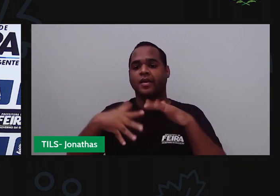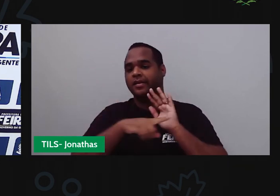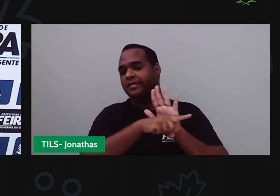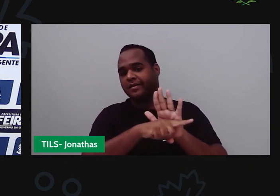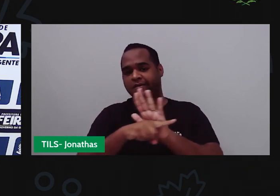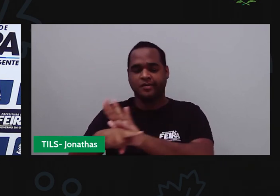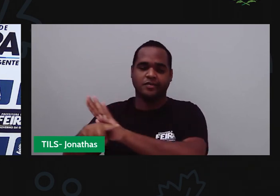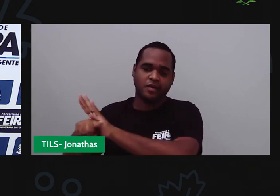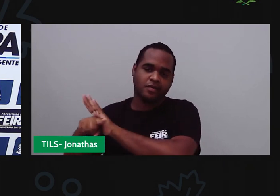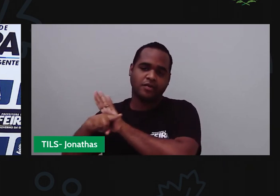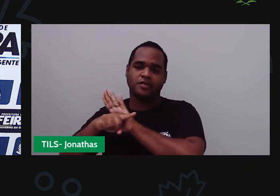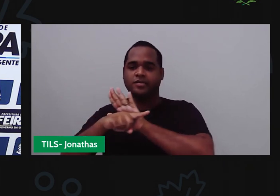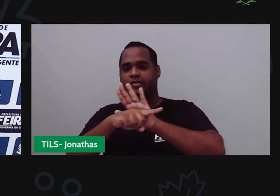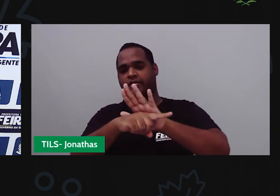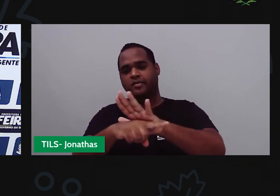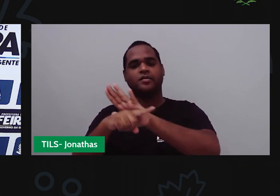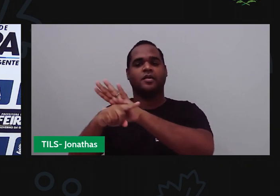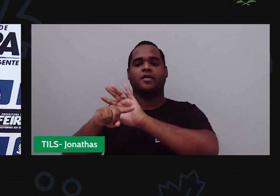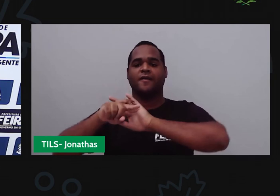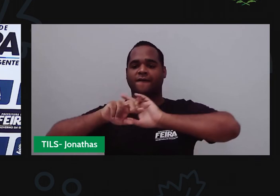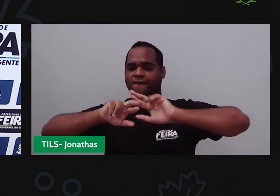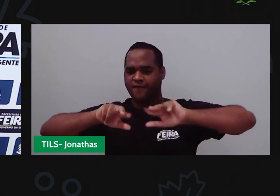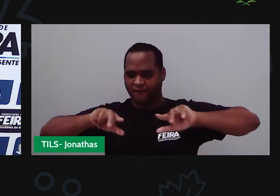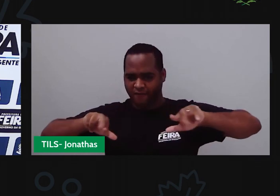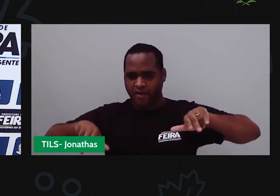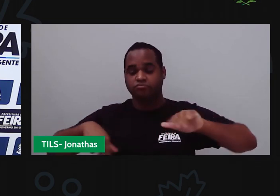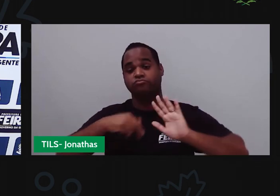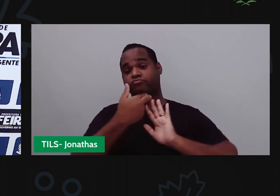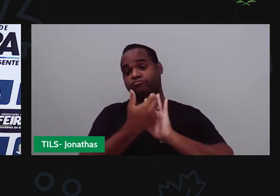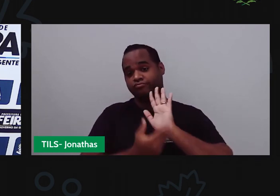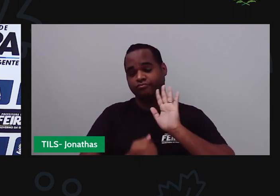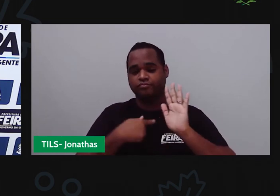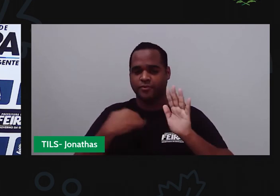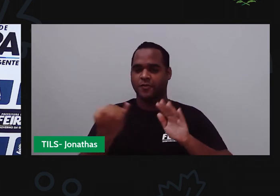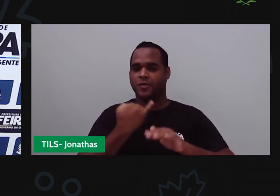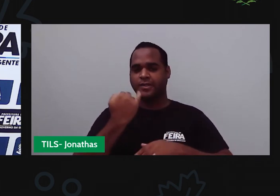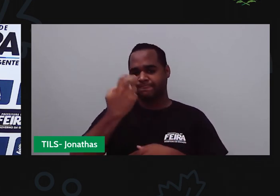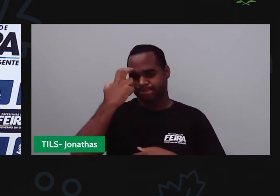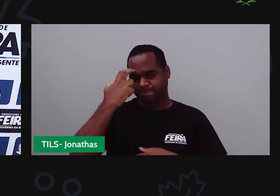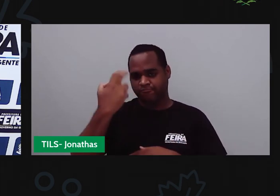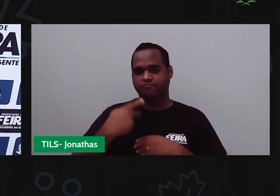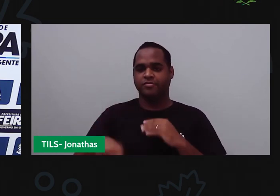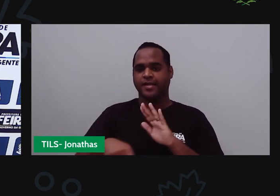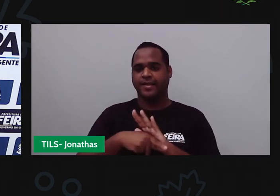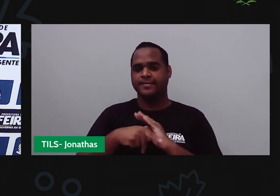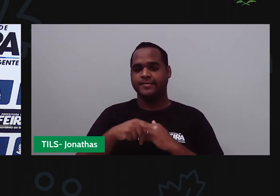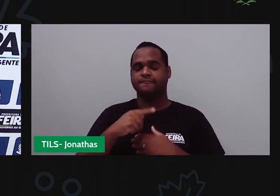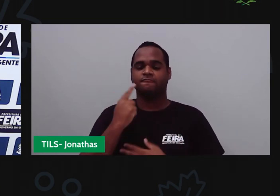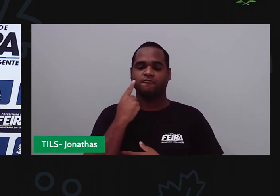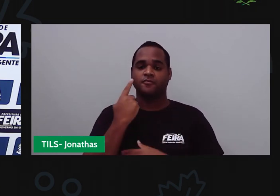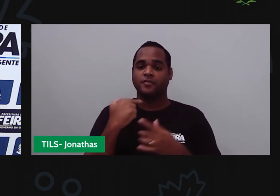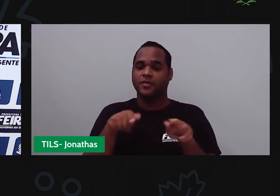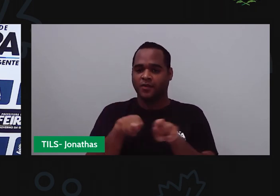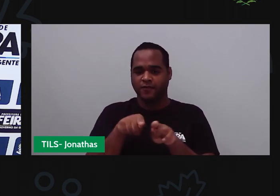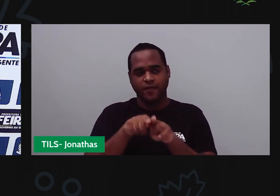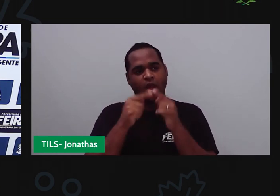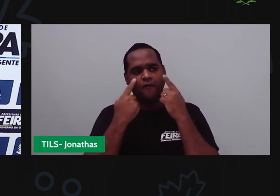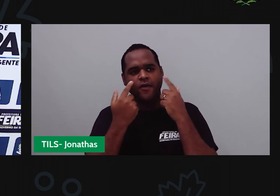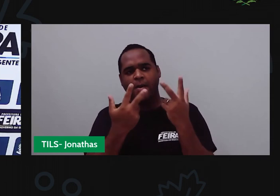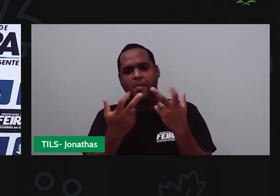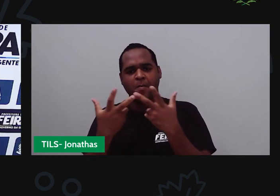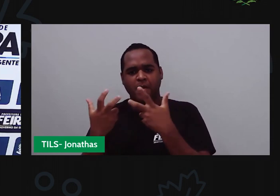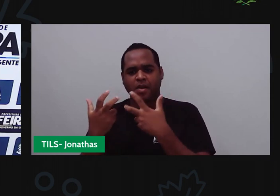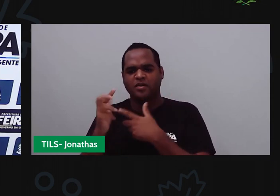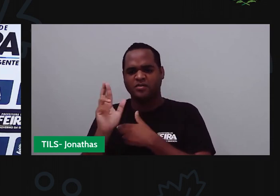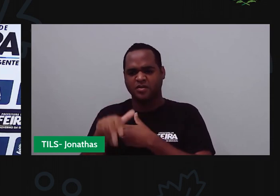fazer essa diversidade presente na nossa cultura. A gente vê também que a diversidade não está só na